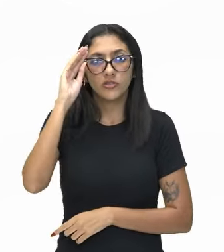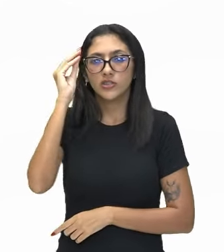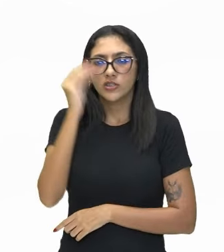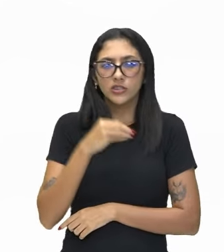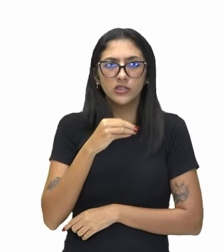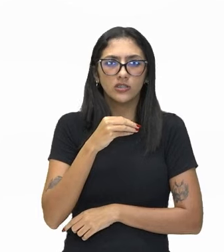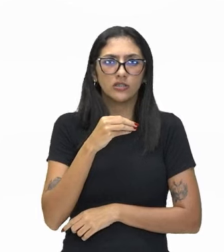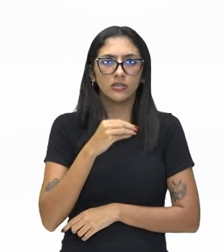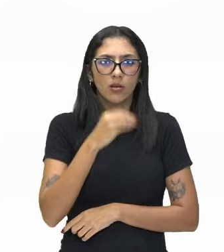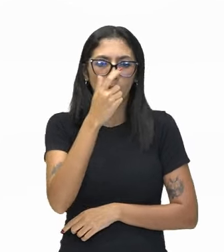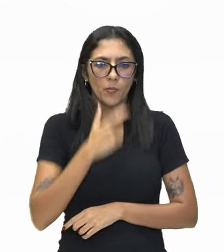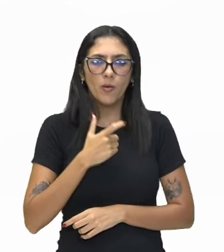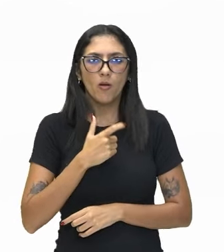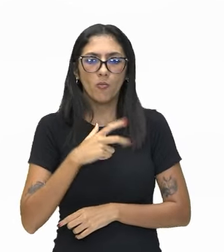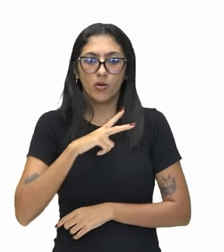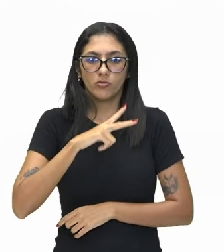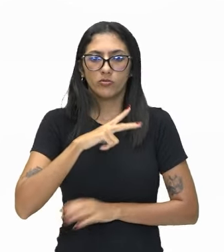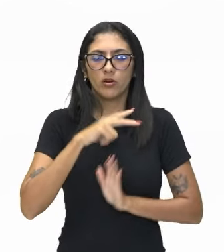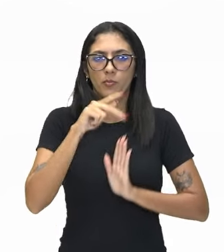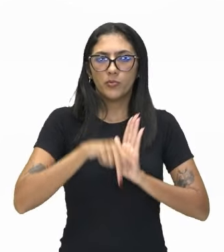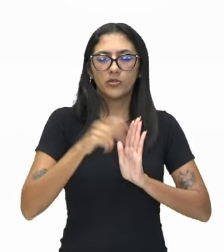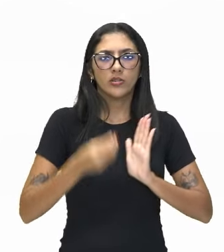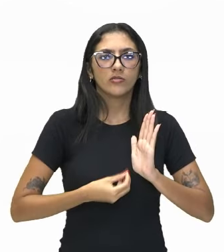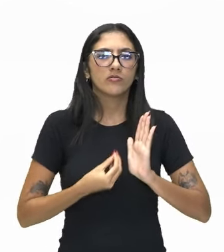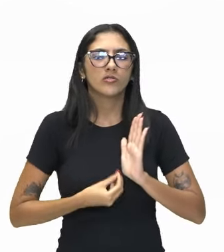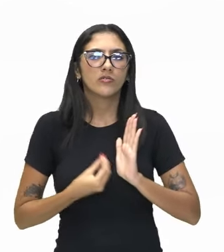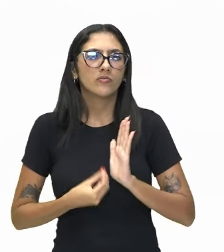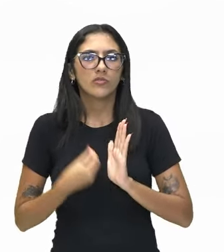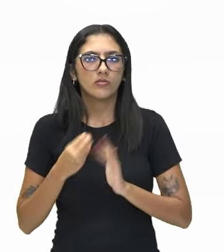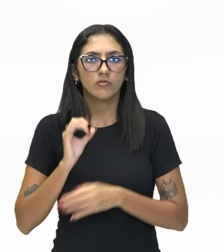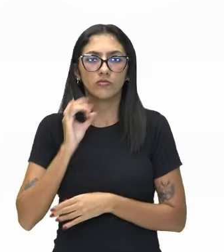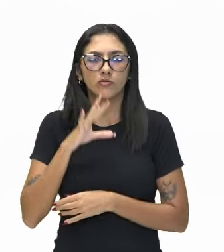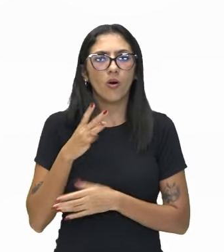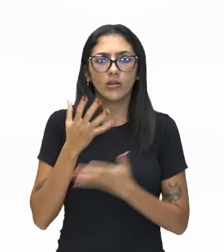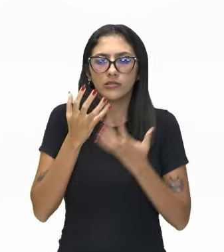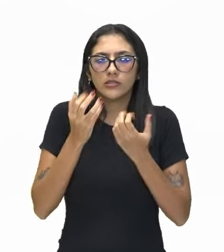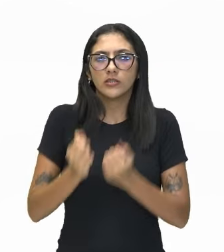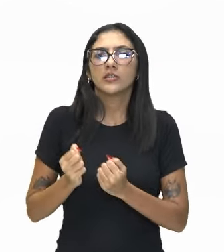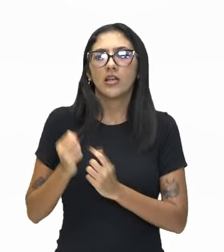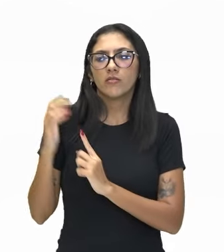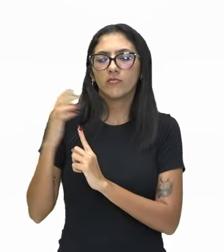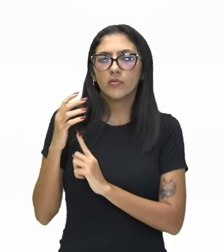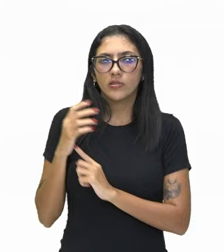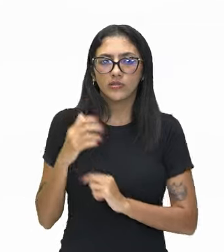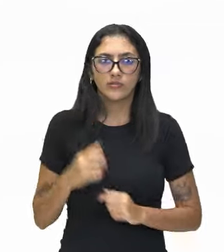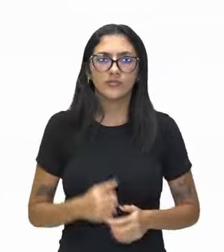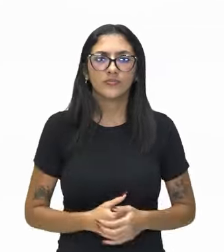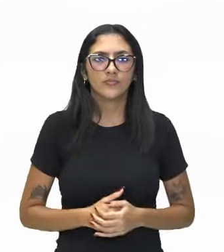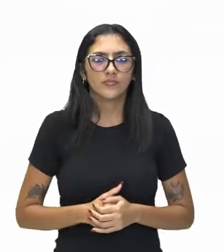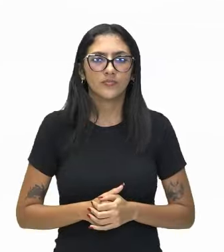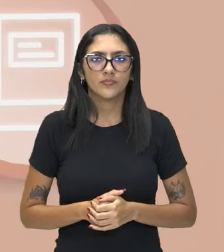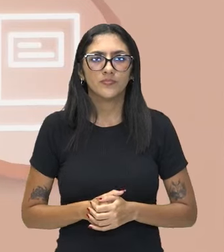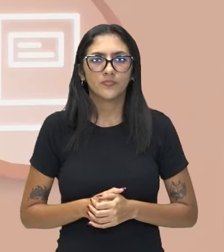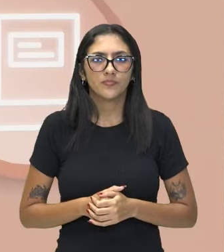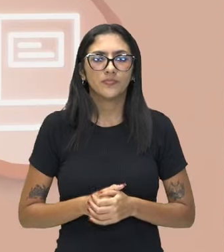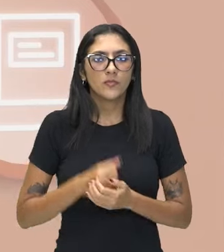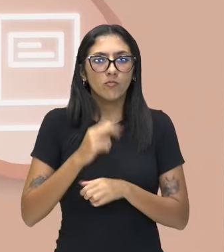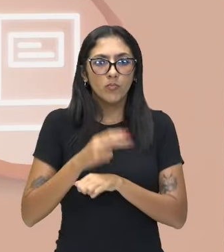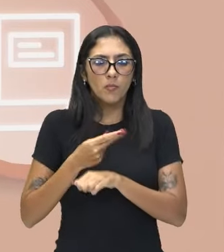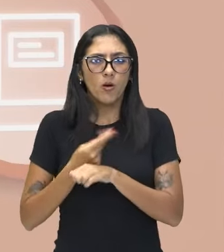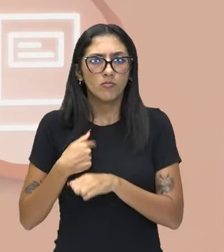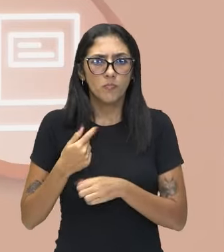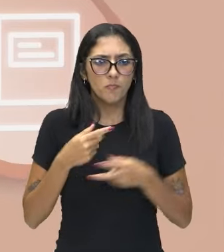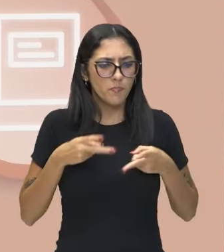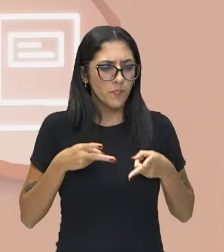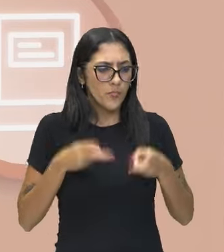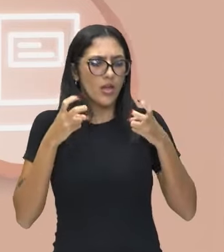inseri-lo alienadamente no mundo do outro. Então, a partir do momento que eu percebo tudo isso,